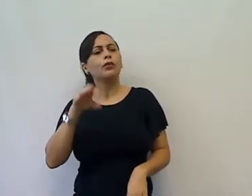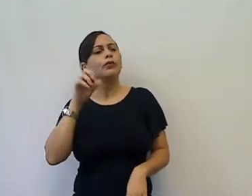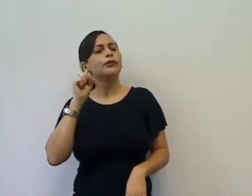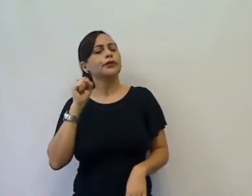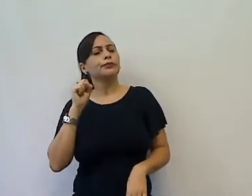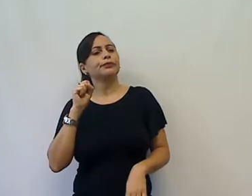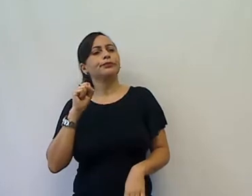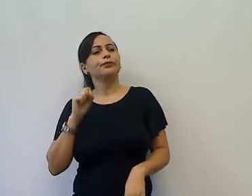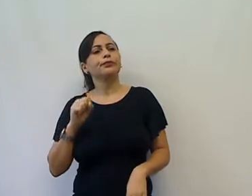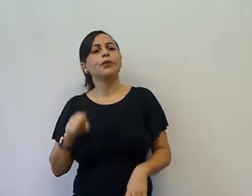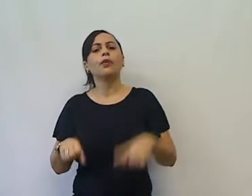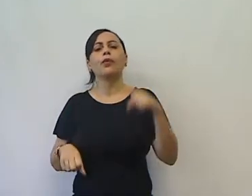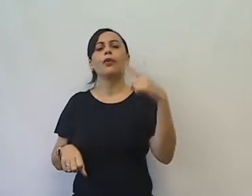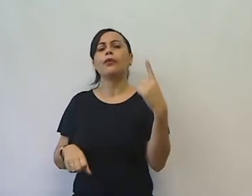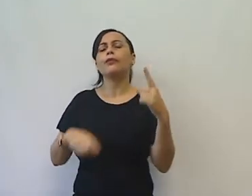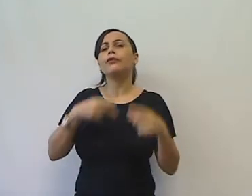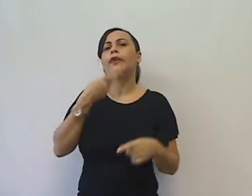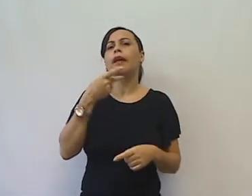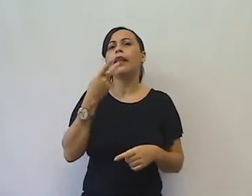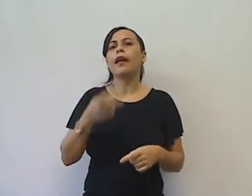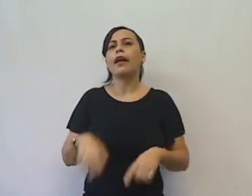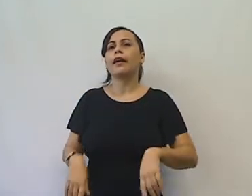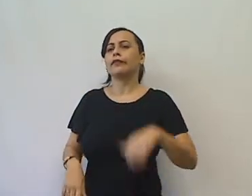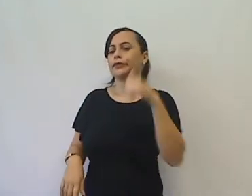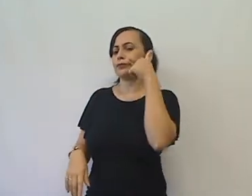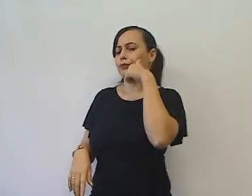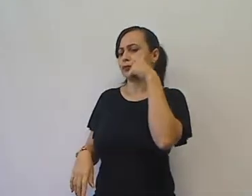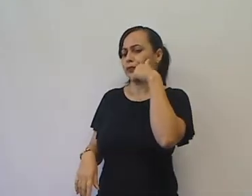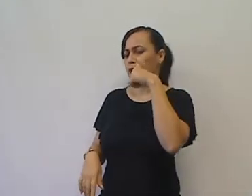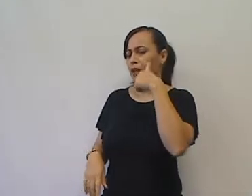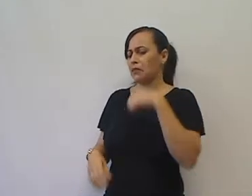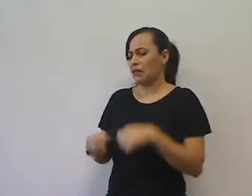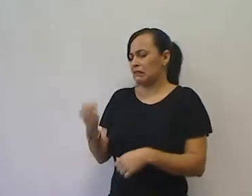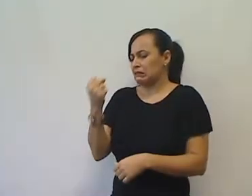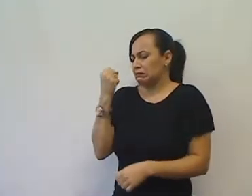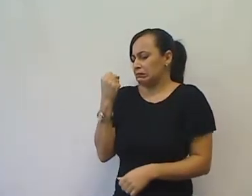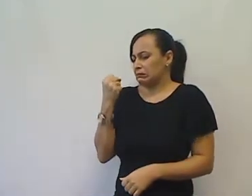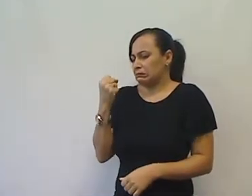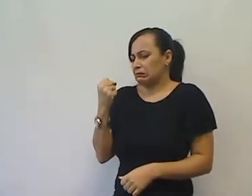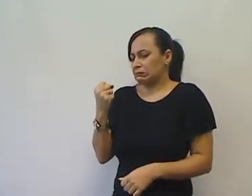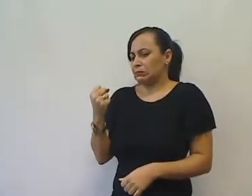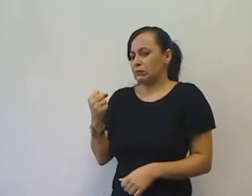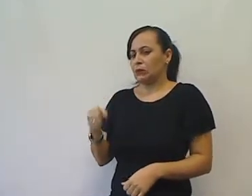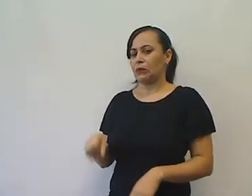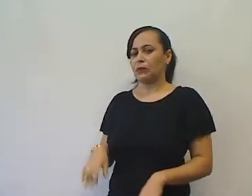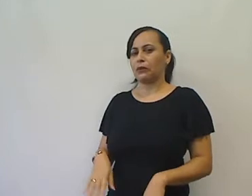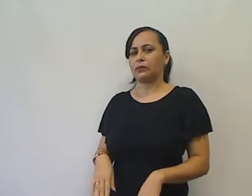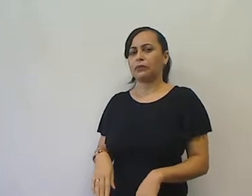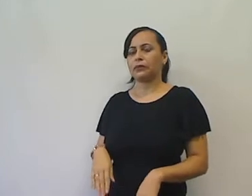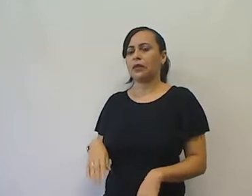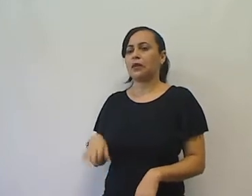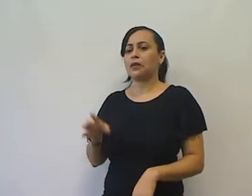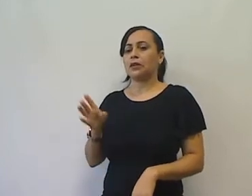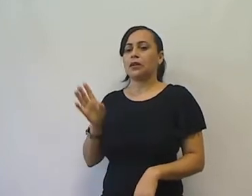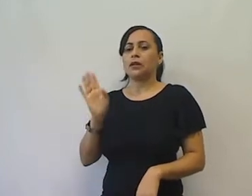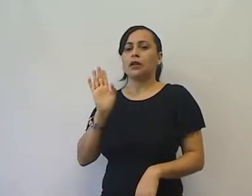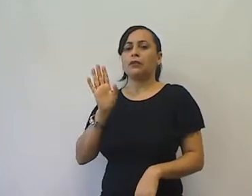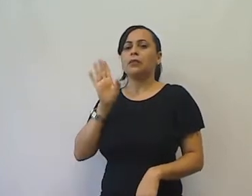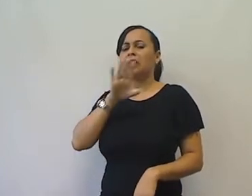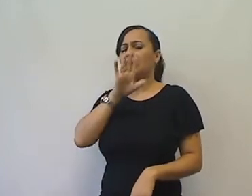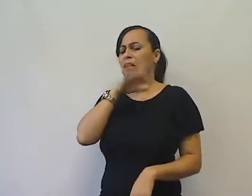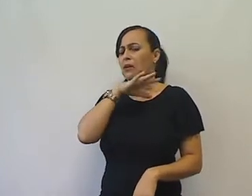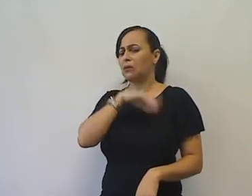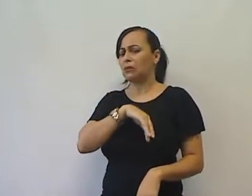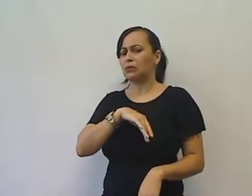aquela dona Agromecilda, aquela avarenta, aquela unha de fome, aquela mulher não dá nada para